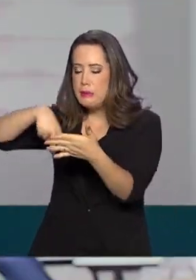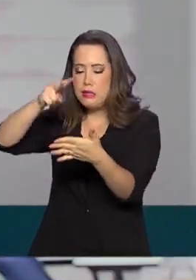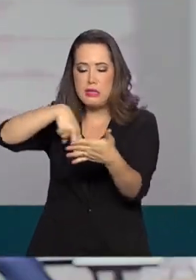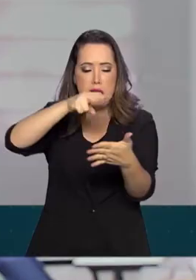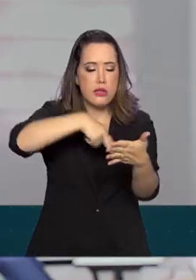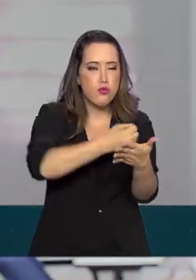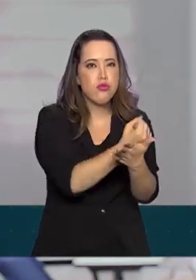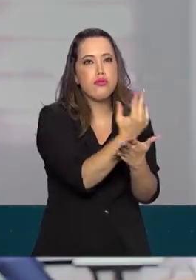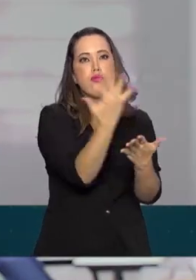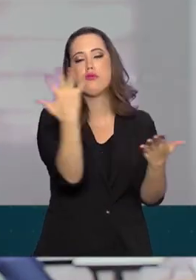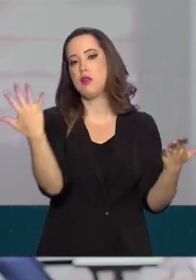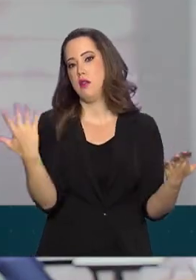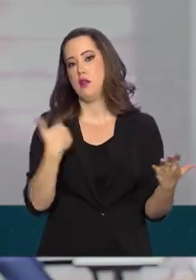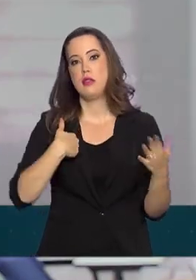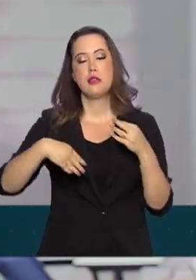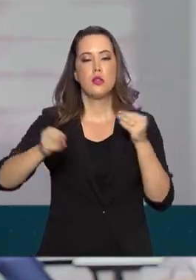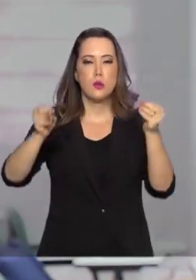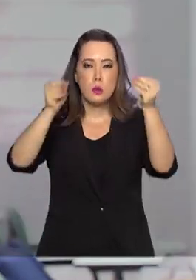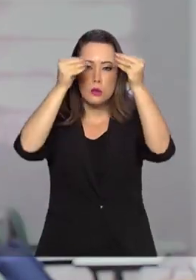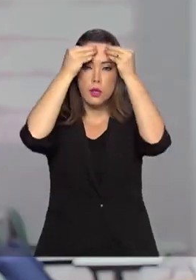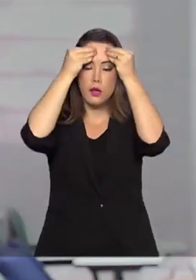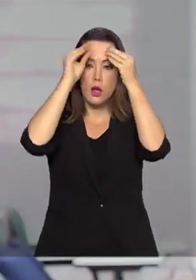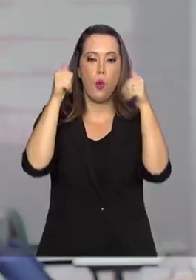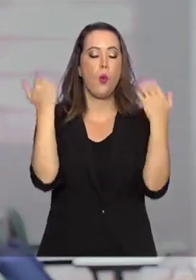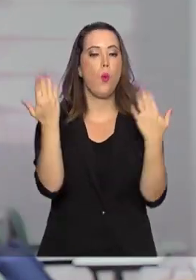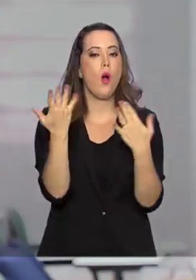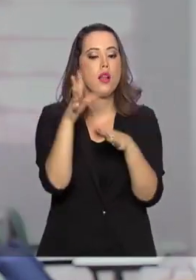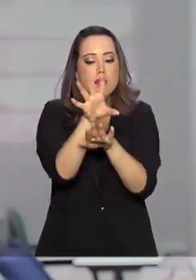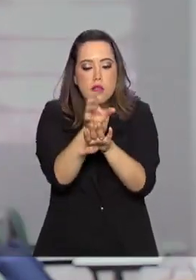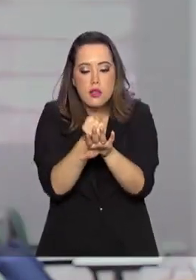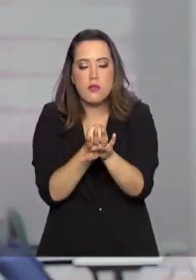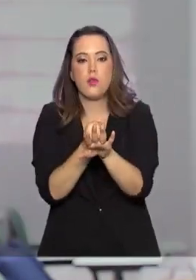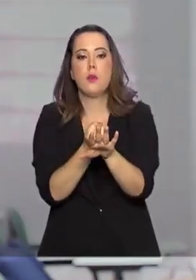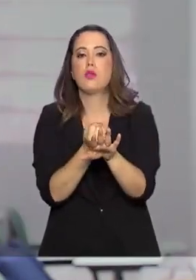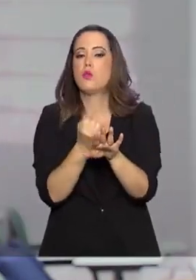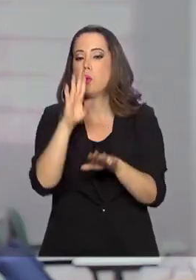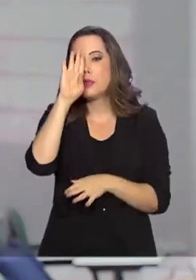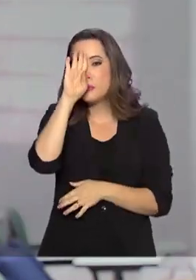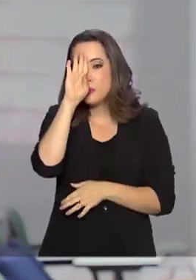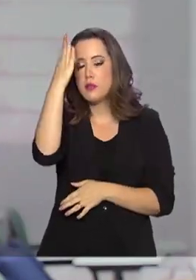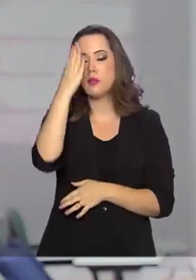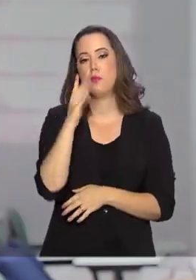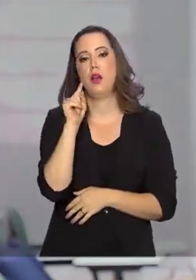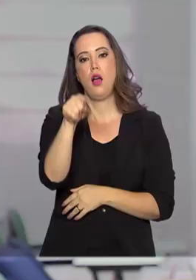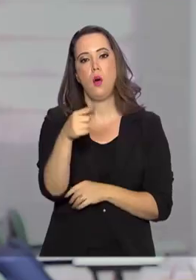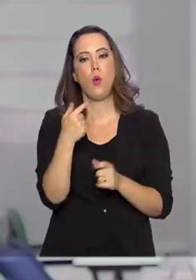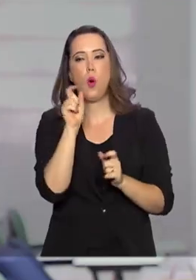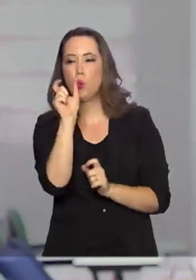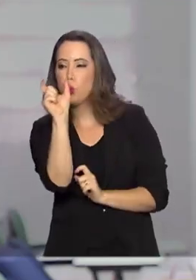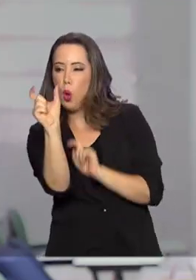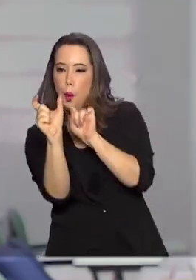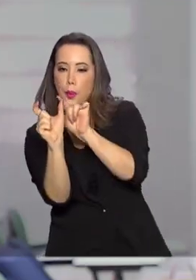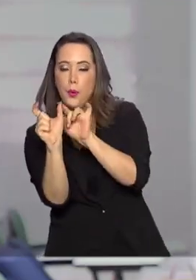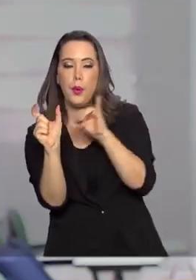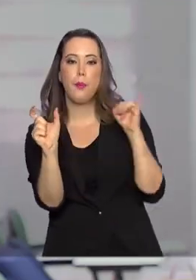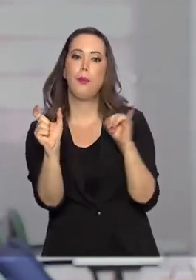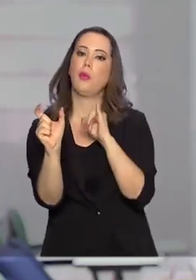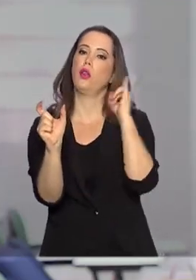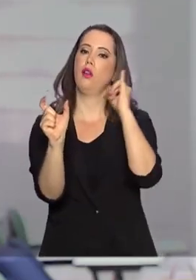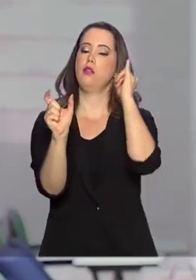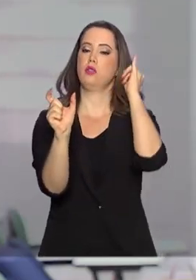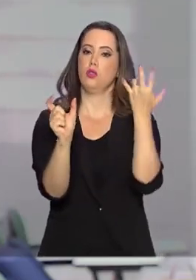e assimilar quais são as informações principais de cada texto, qual é o tópico frasal, quais são as